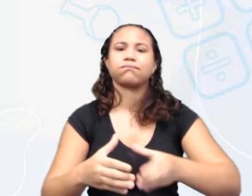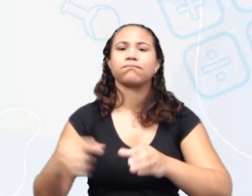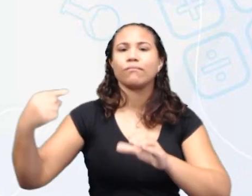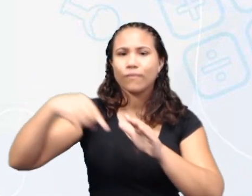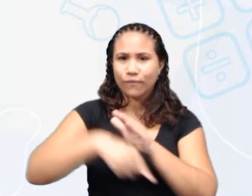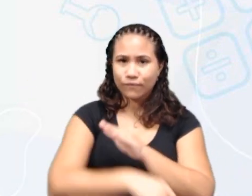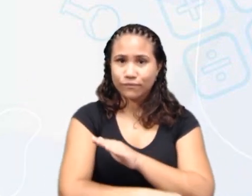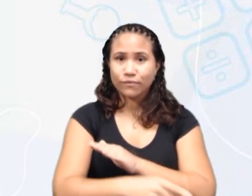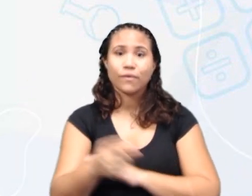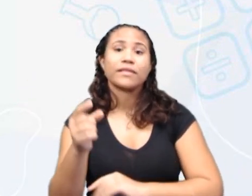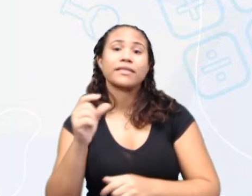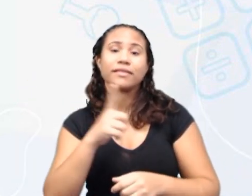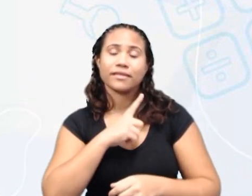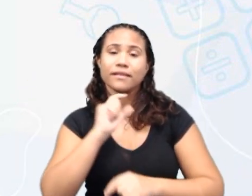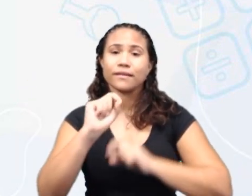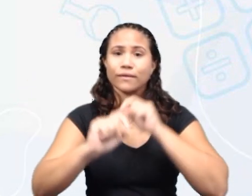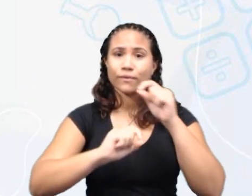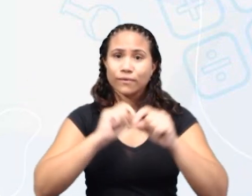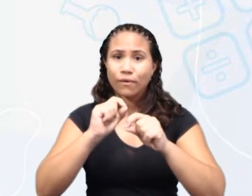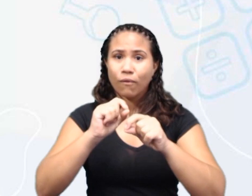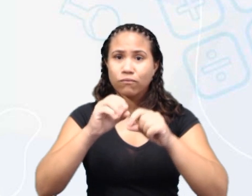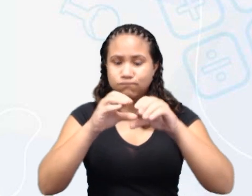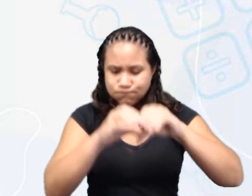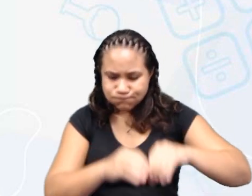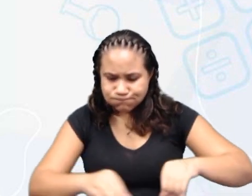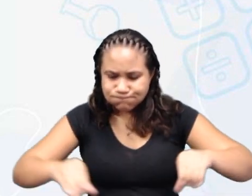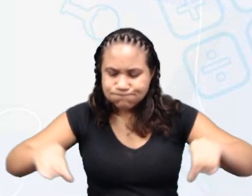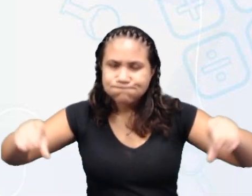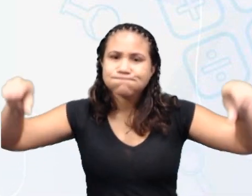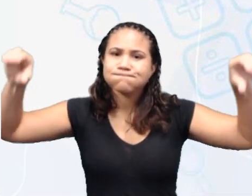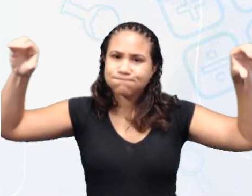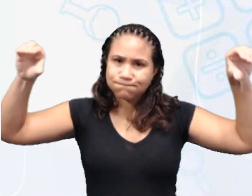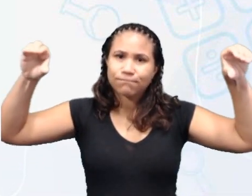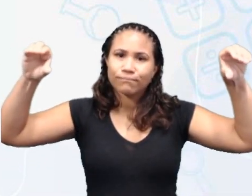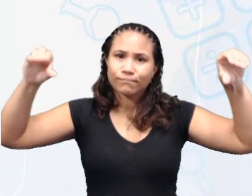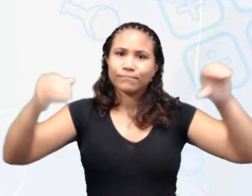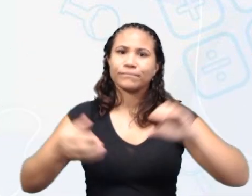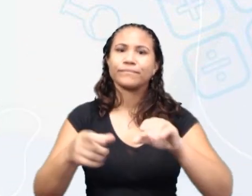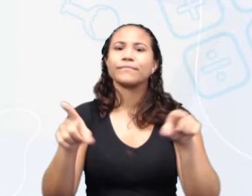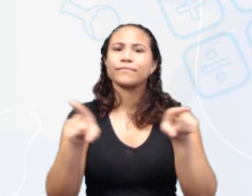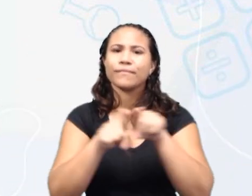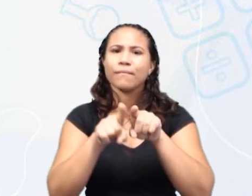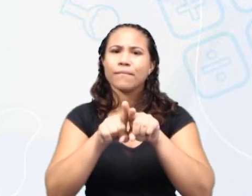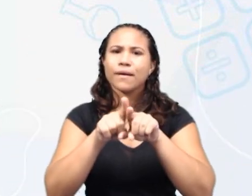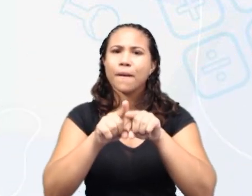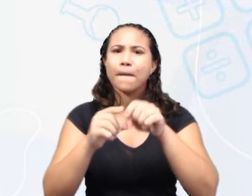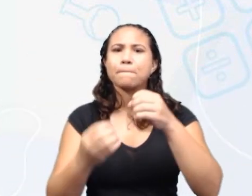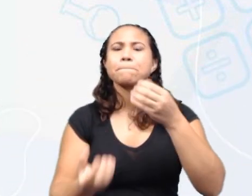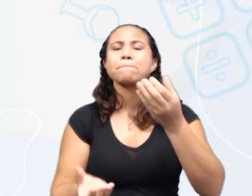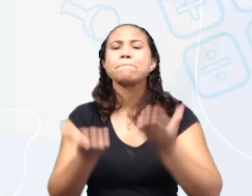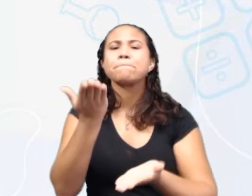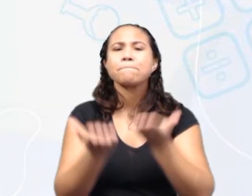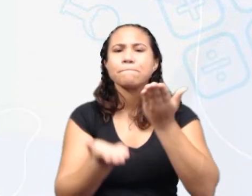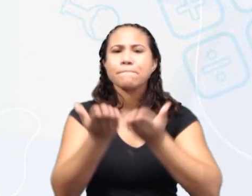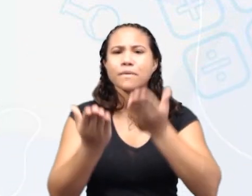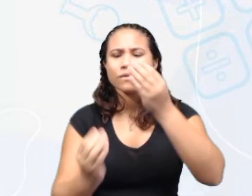Ele consistia de um longo mastro suspenso, com um peso em uma das suas extremidades e